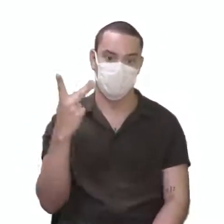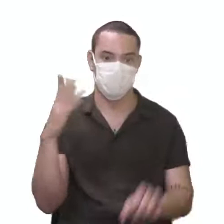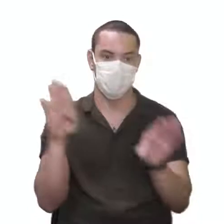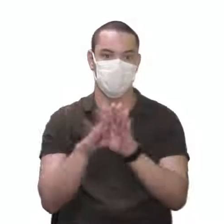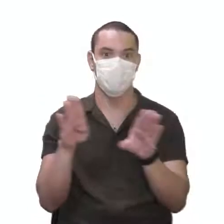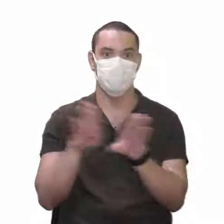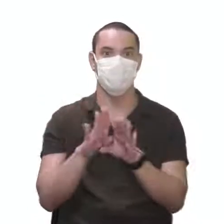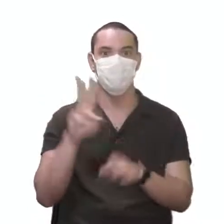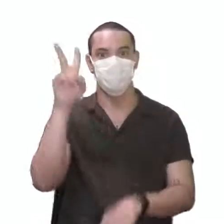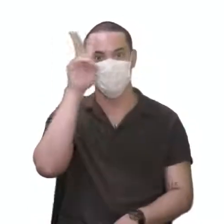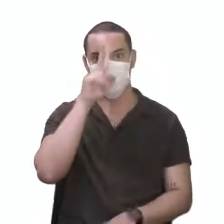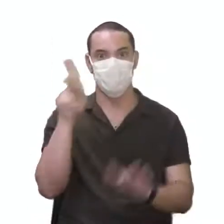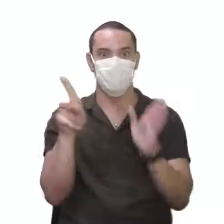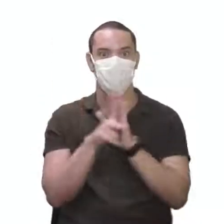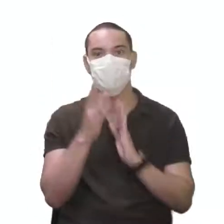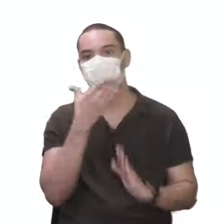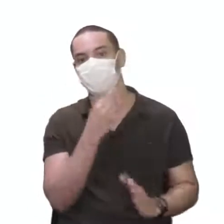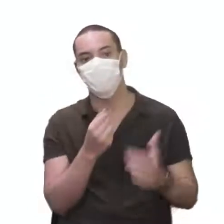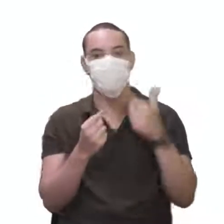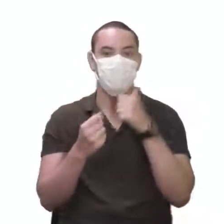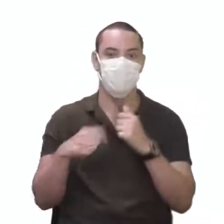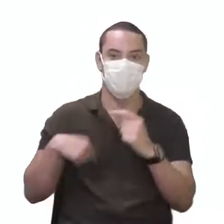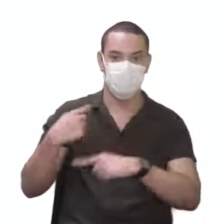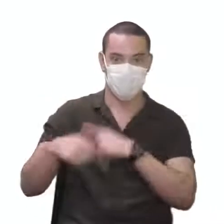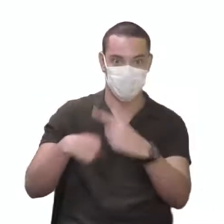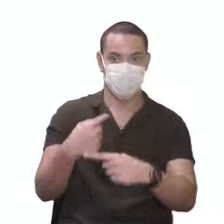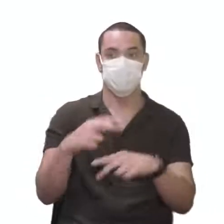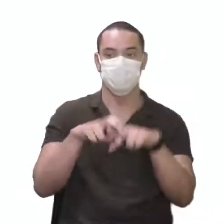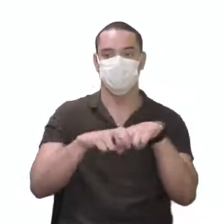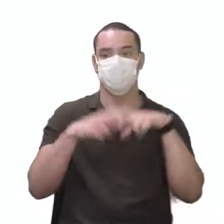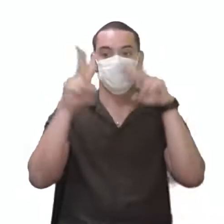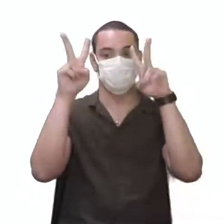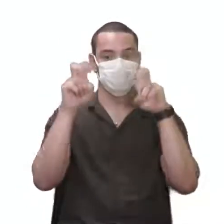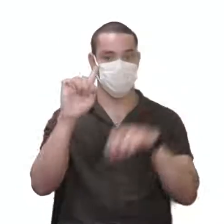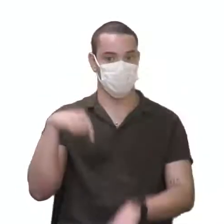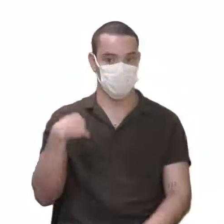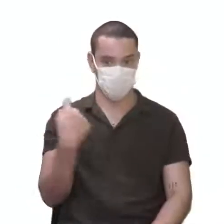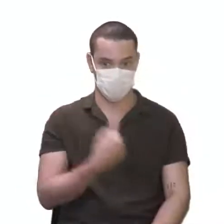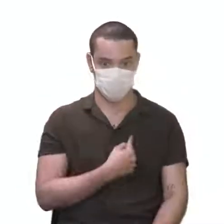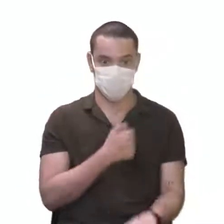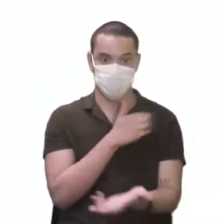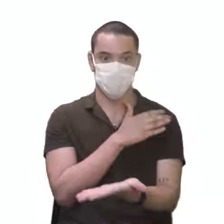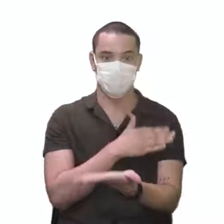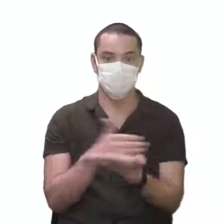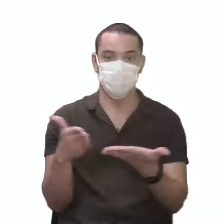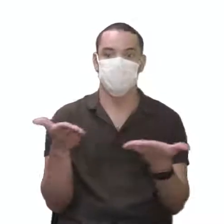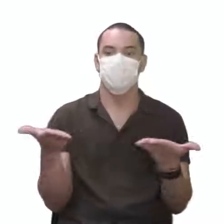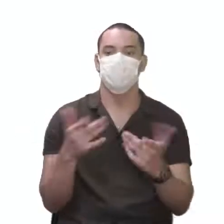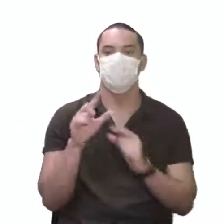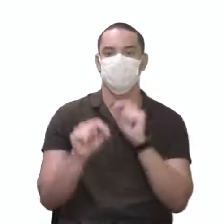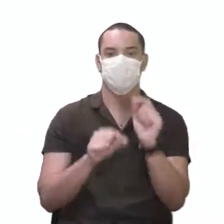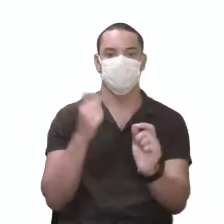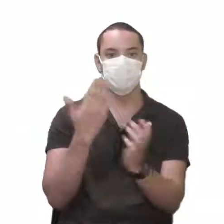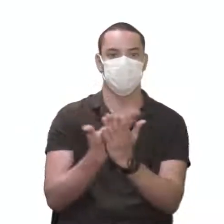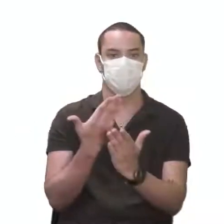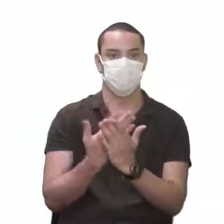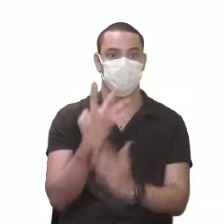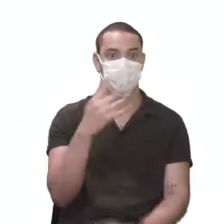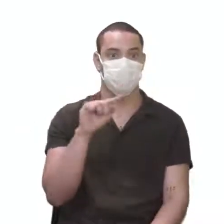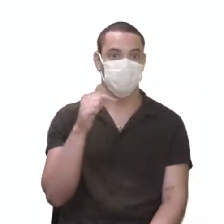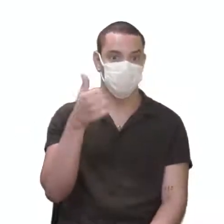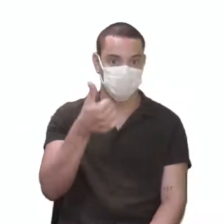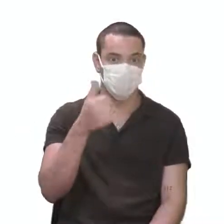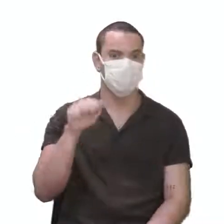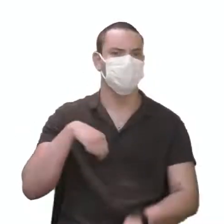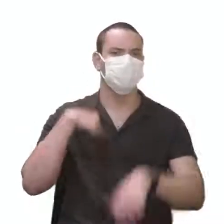Herança sexual. Então, esses são os nossos assuntos abordados. E a gente vai começar aqui com a aula 4.1,